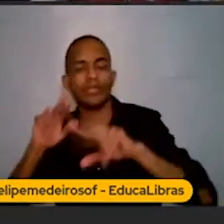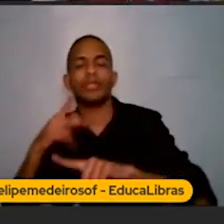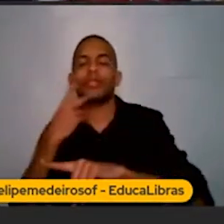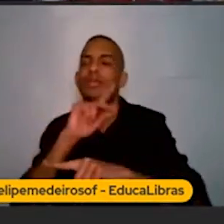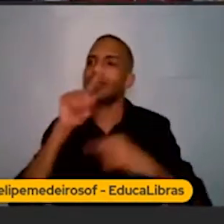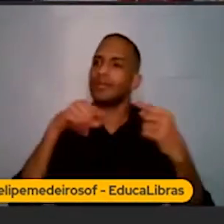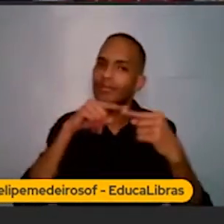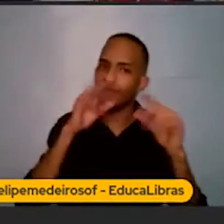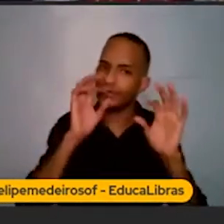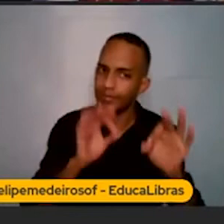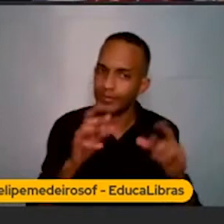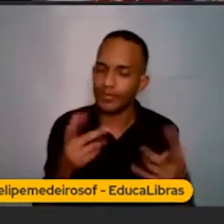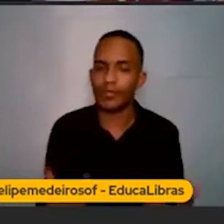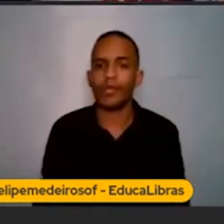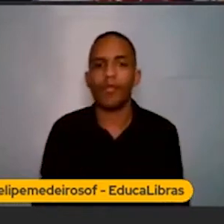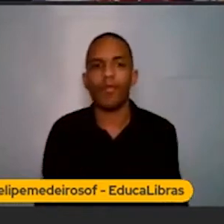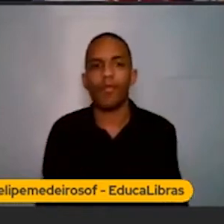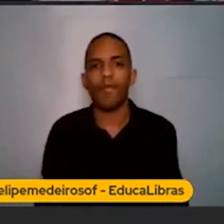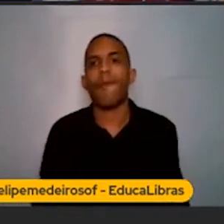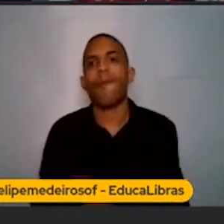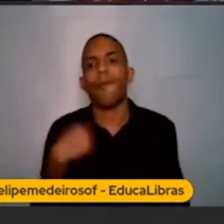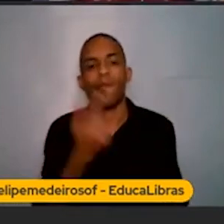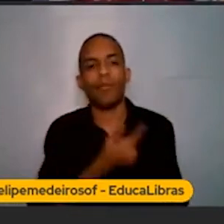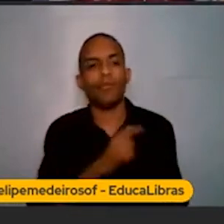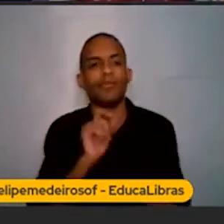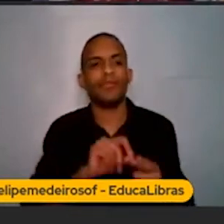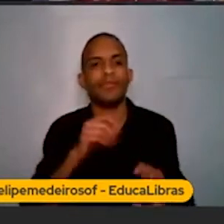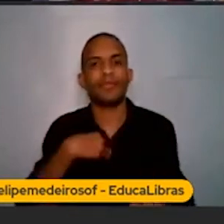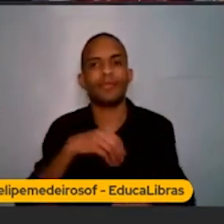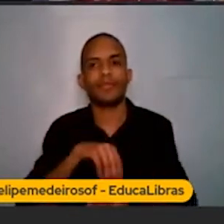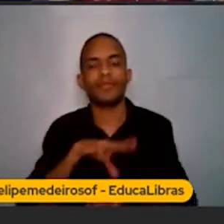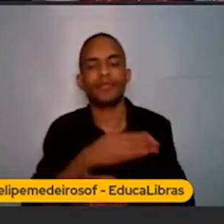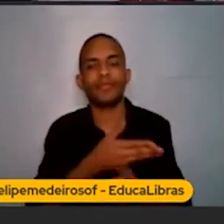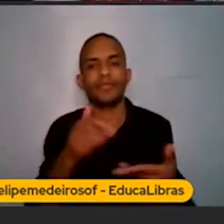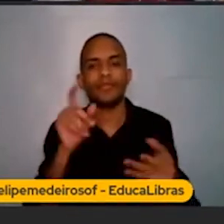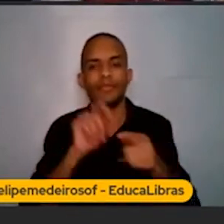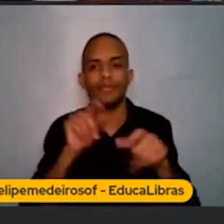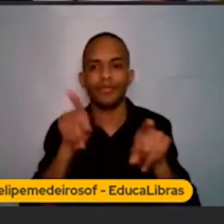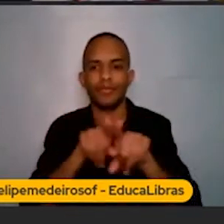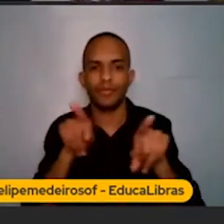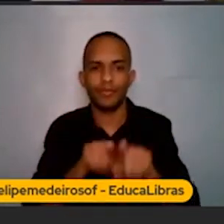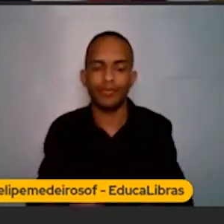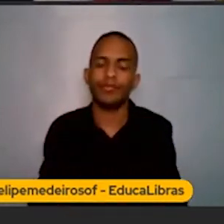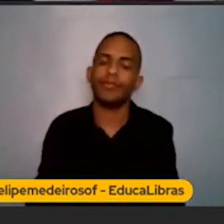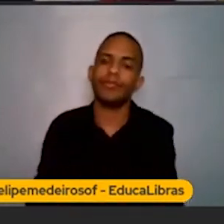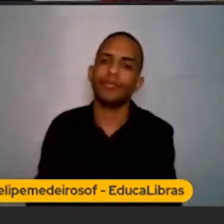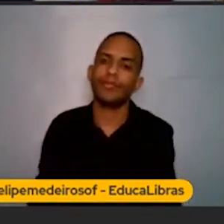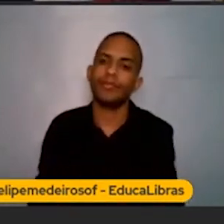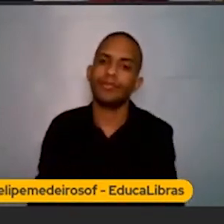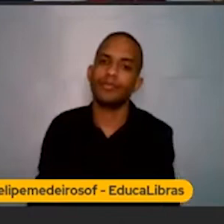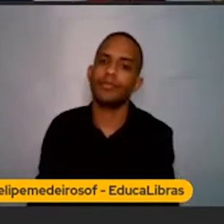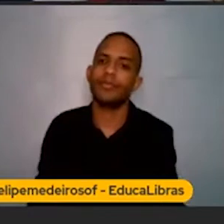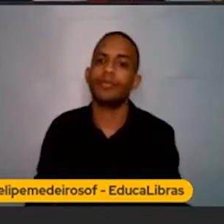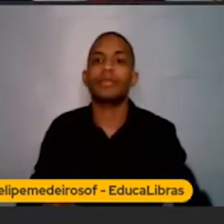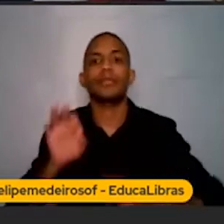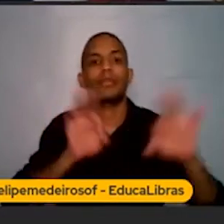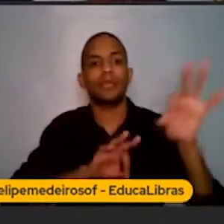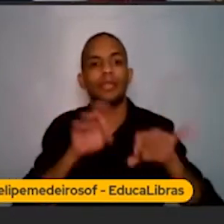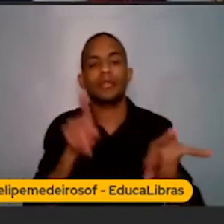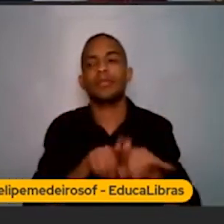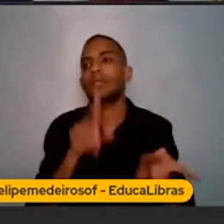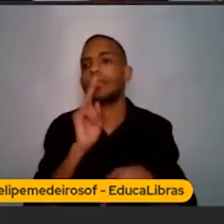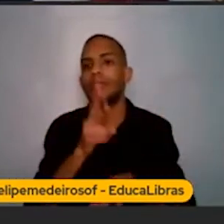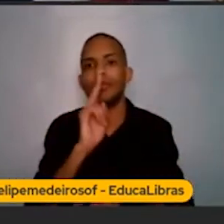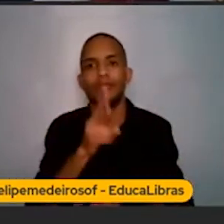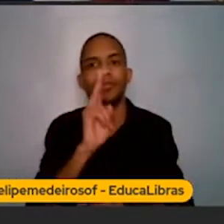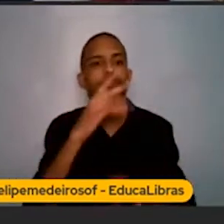isso que a gente acaba fazendo, que é o que eu recomendo que vocês façam também. E planeje a frequência que você vai